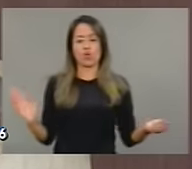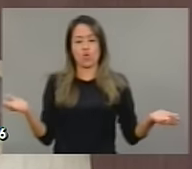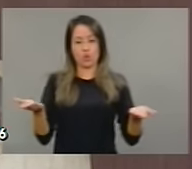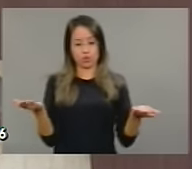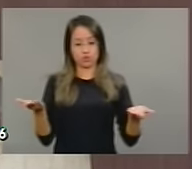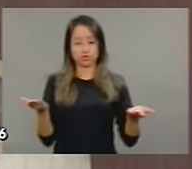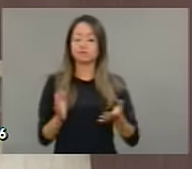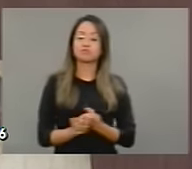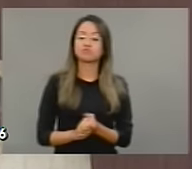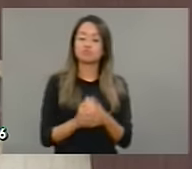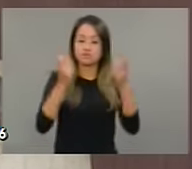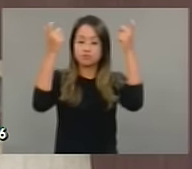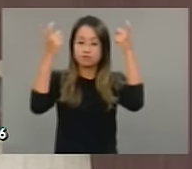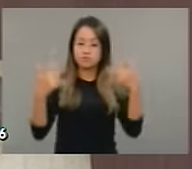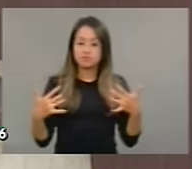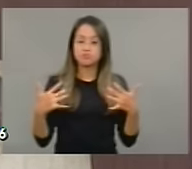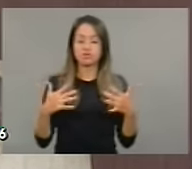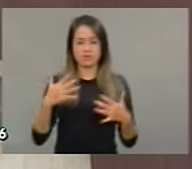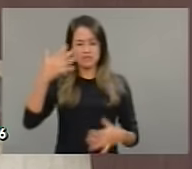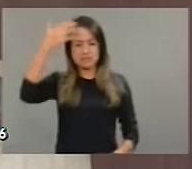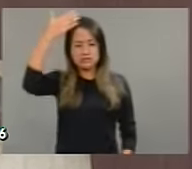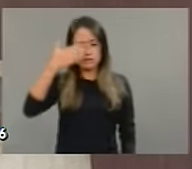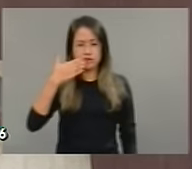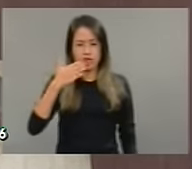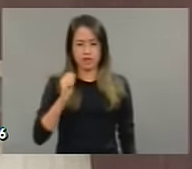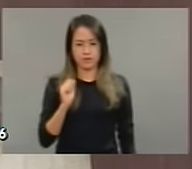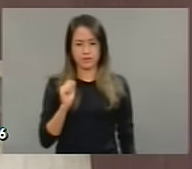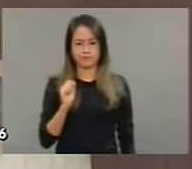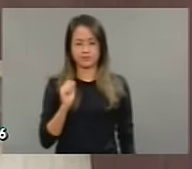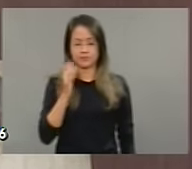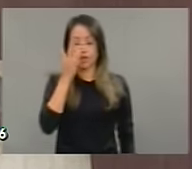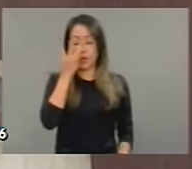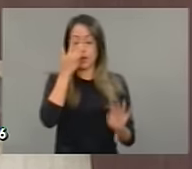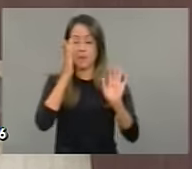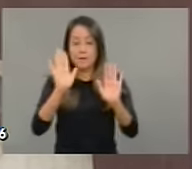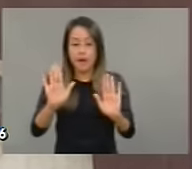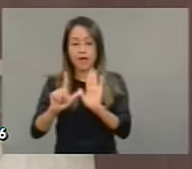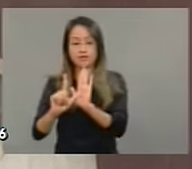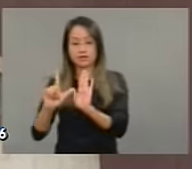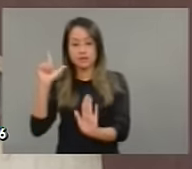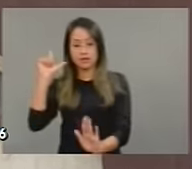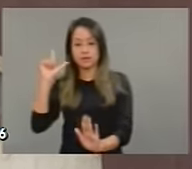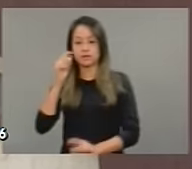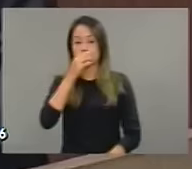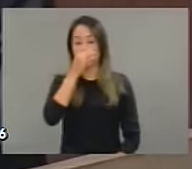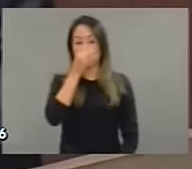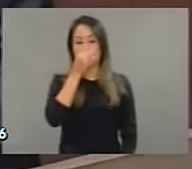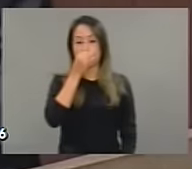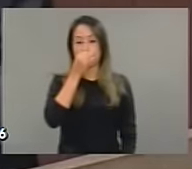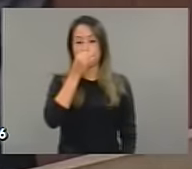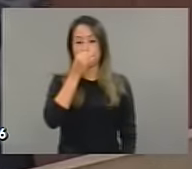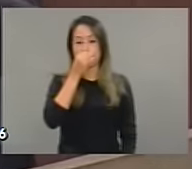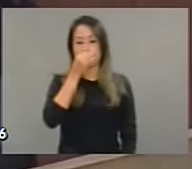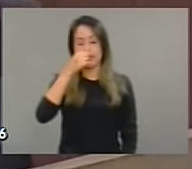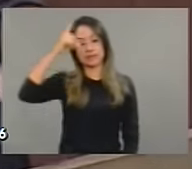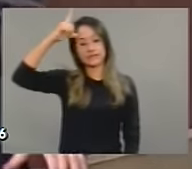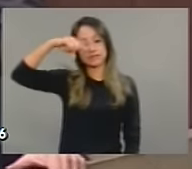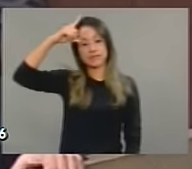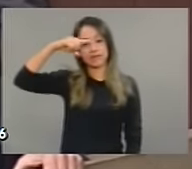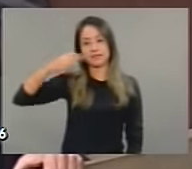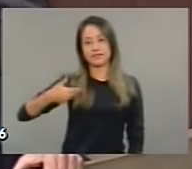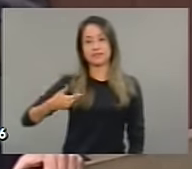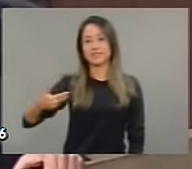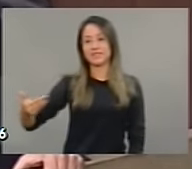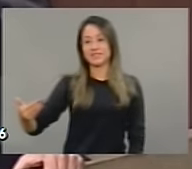de forma muito serena, mas antes de iniciar, eu queria... Deputado Renato, quando puder, deputado Zé Ailton. Não, deputado